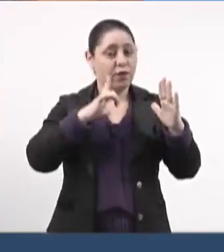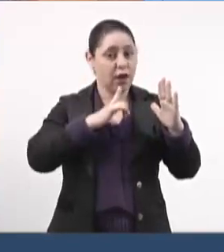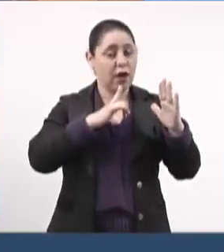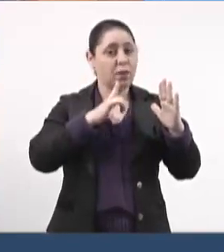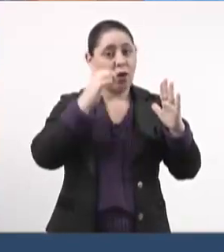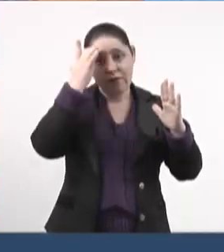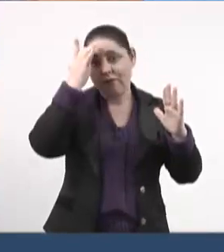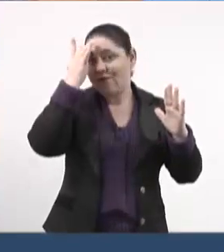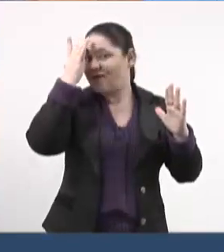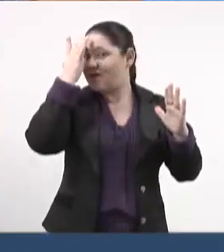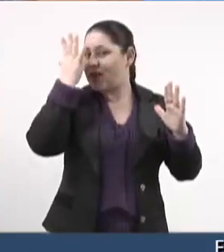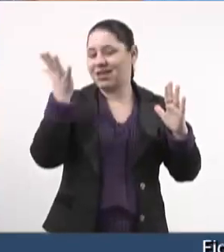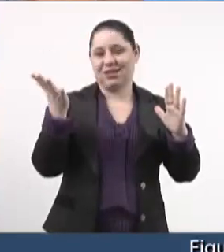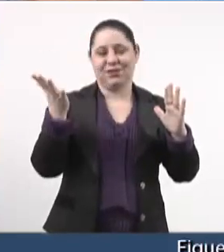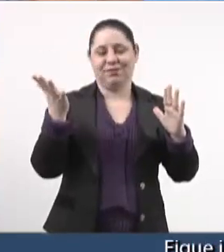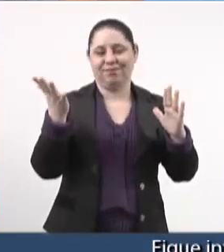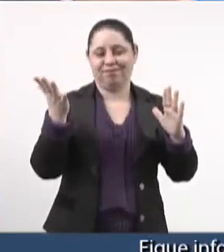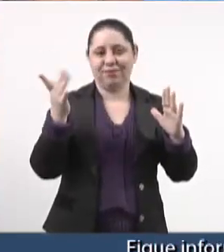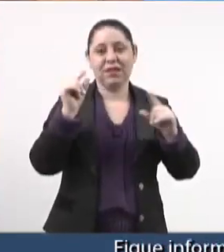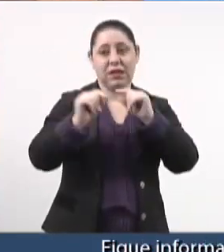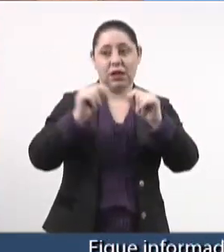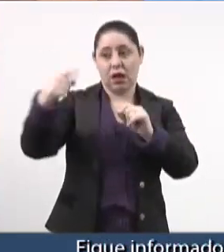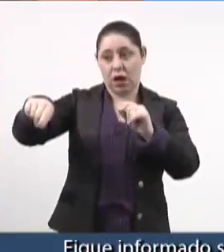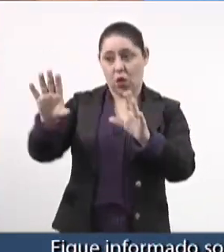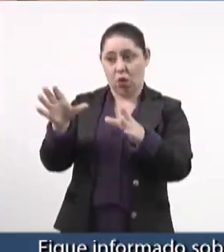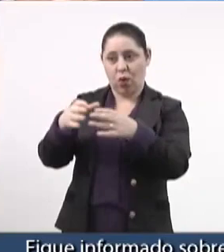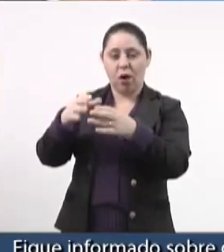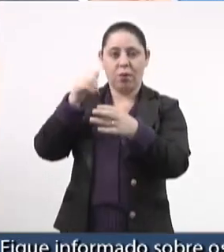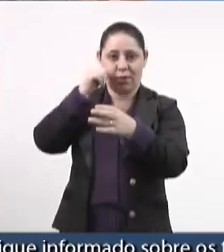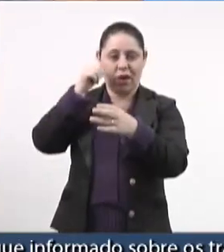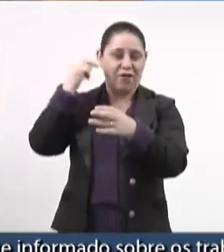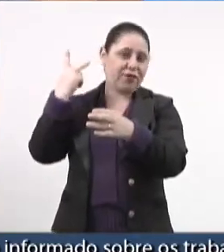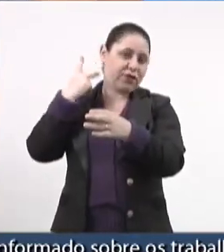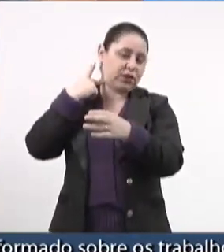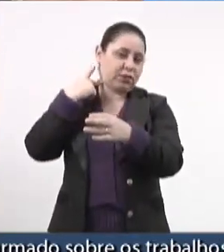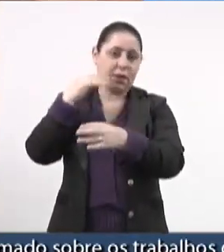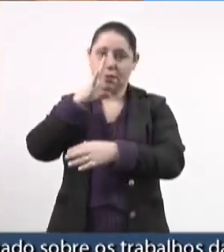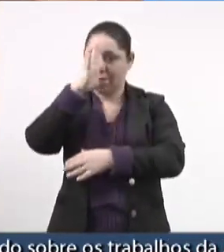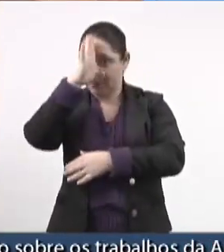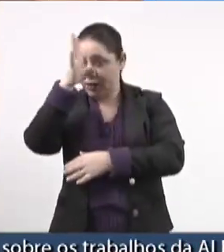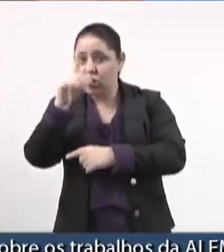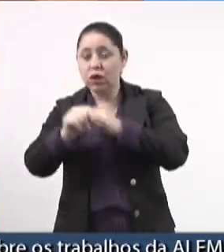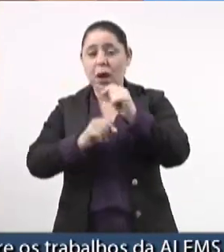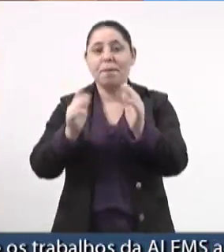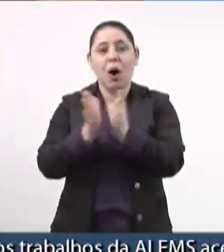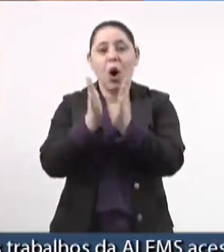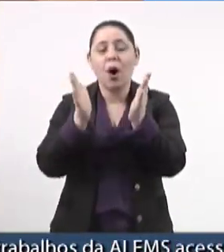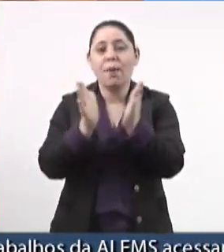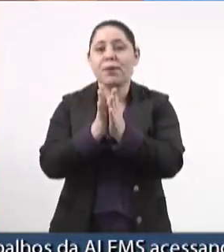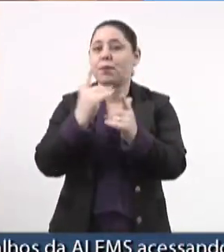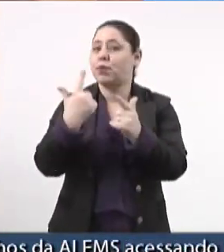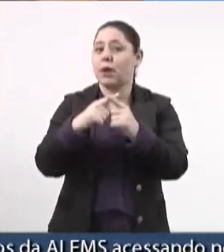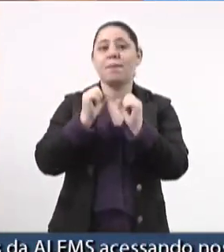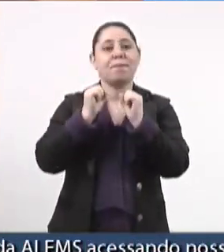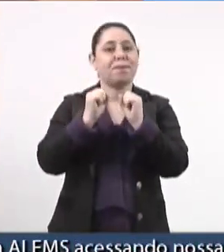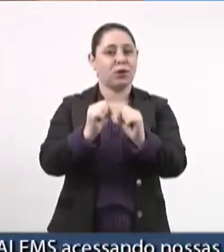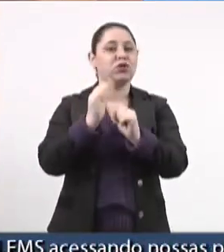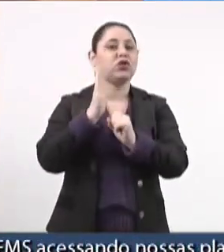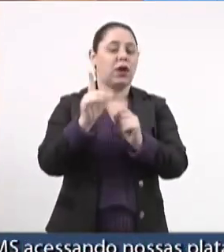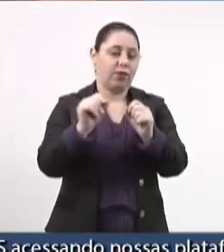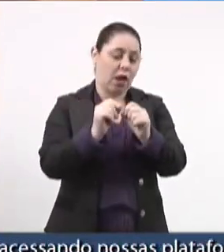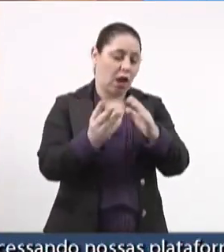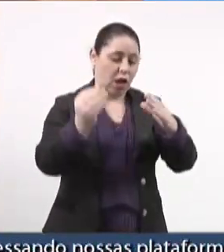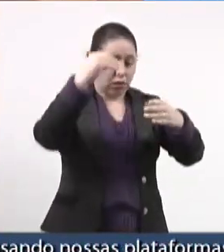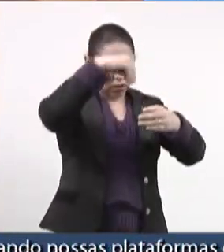uma facilitação para essas mulheres, principalmente de baixa renda, porque elas poderiam já